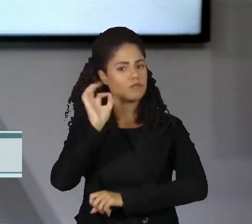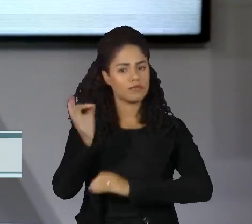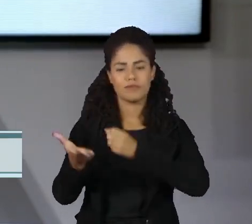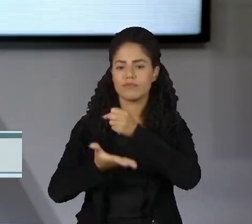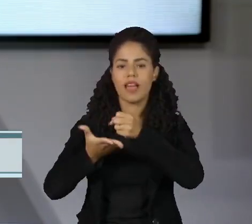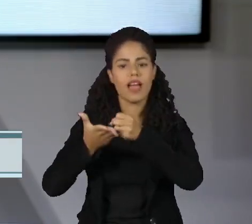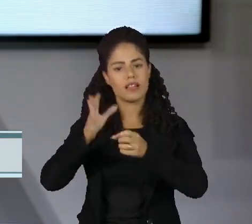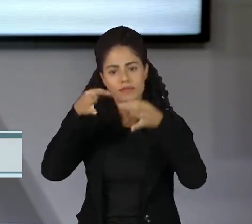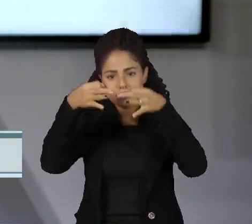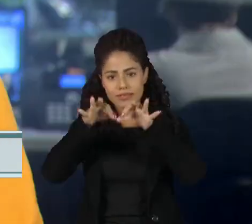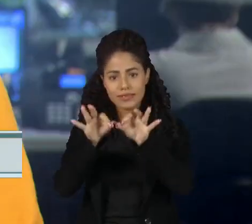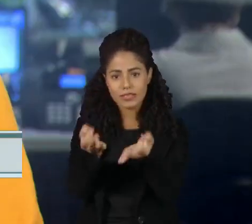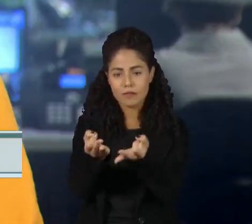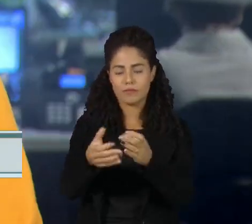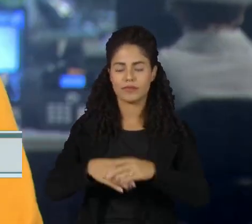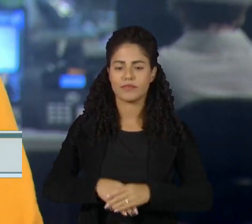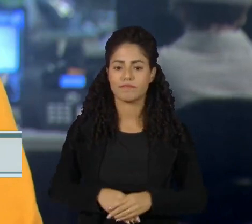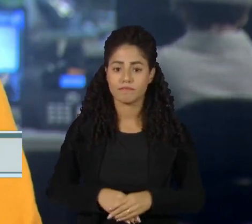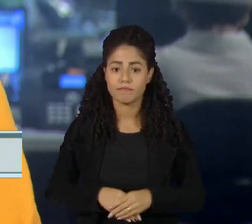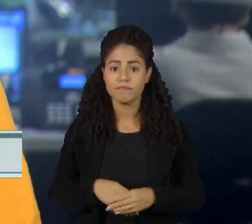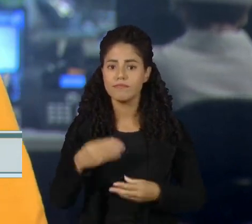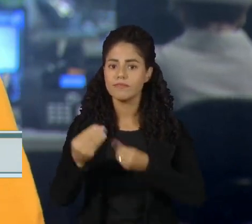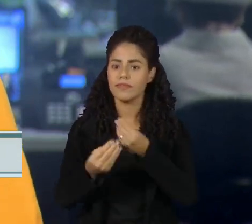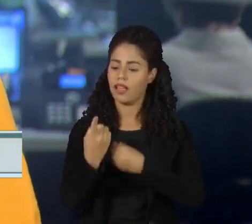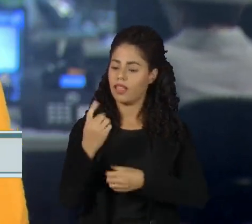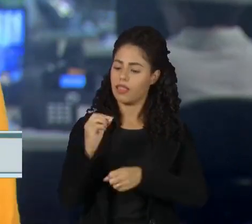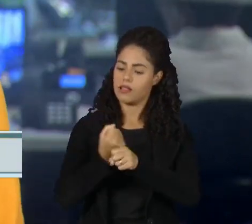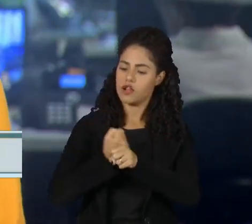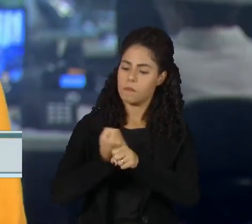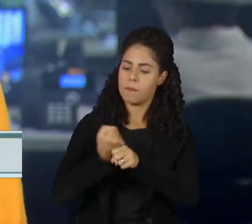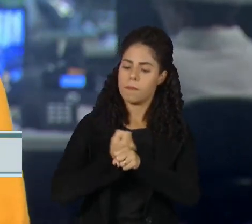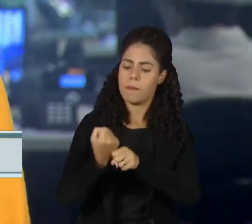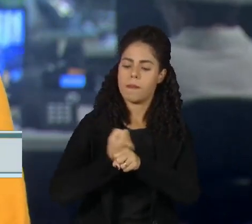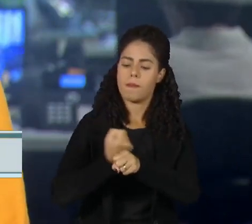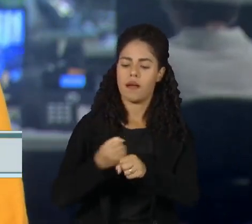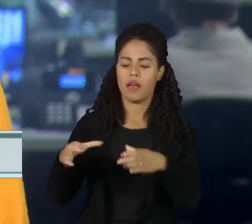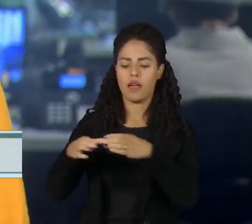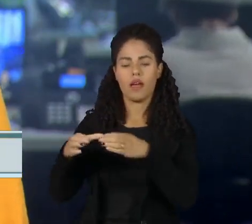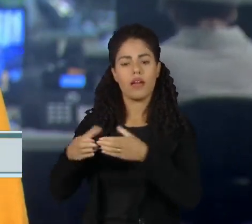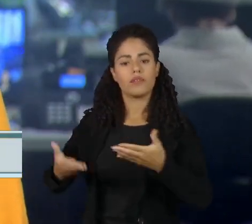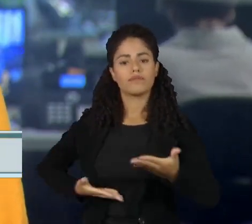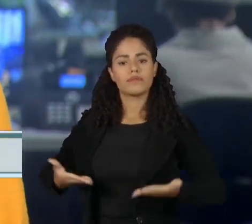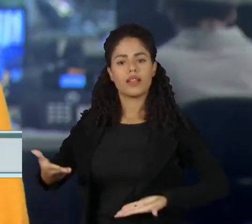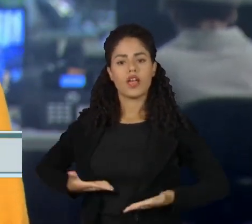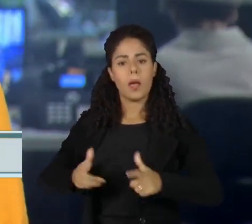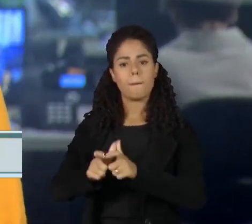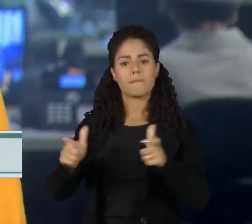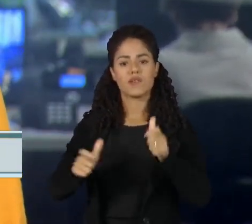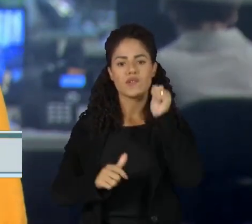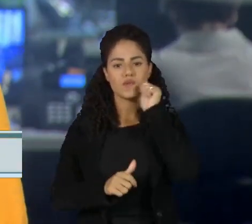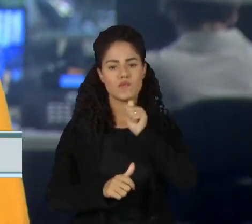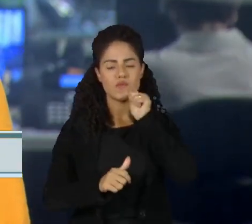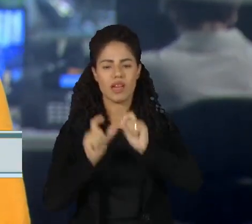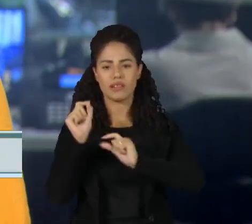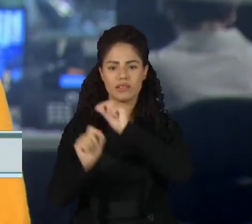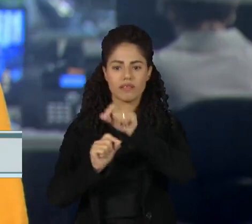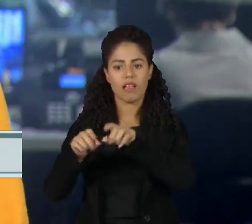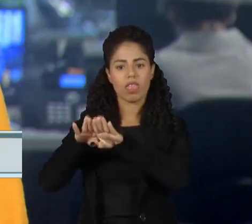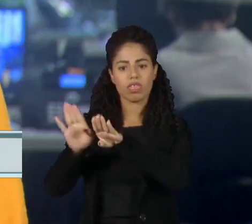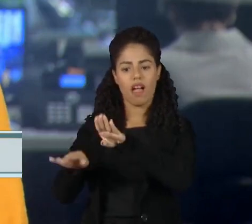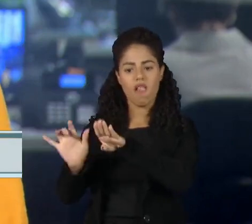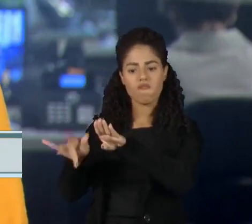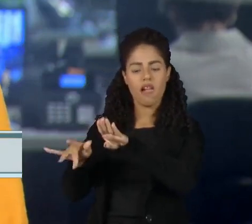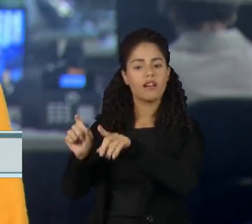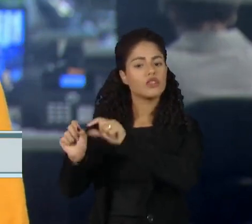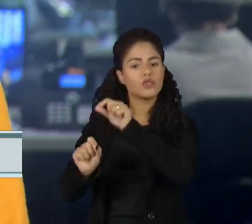o cumprimento da lei. Há 10 anos, esse grupo, formado em sua maioria por mulheres, era uma categoria renegada